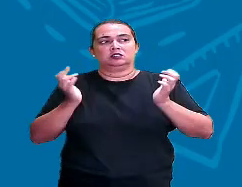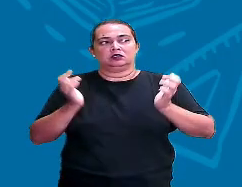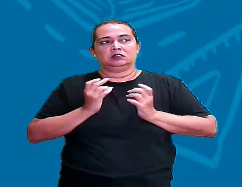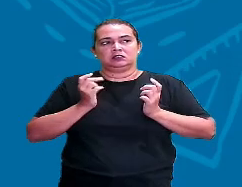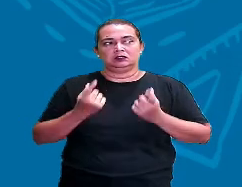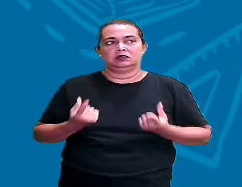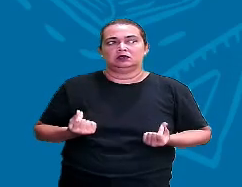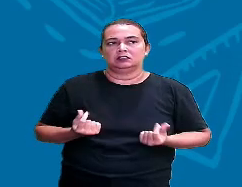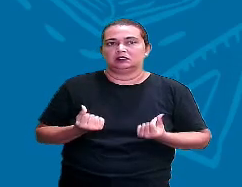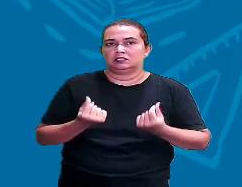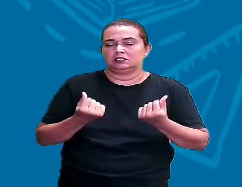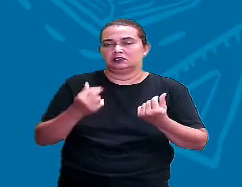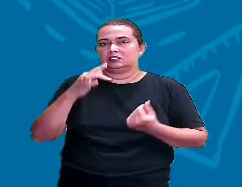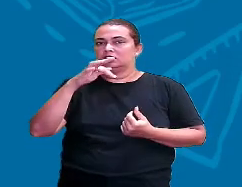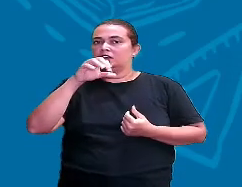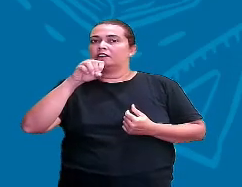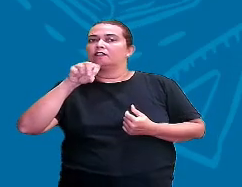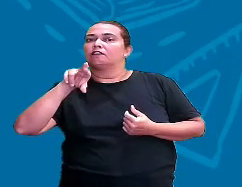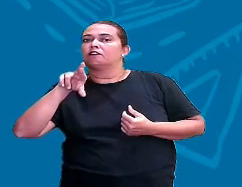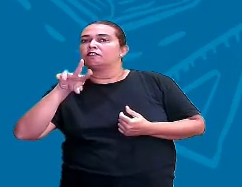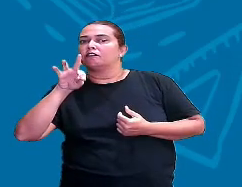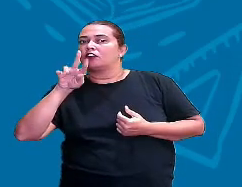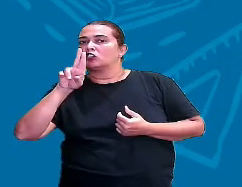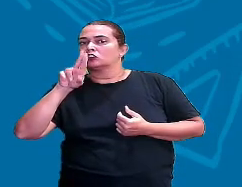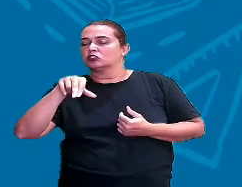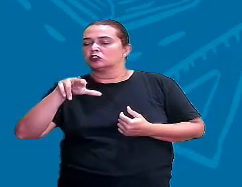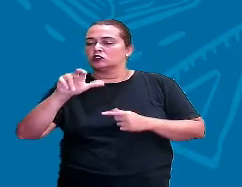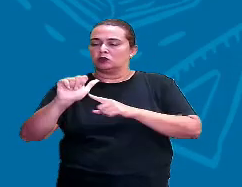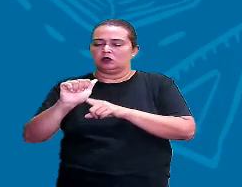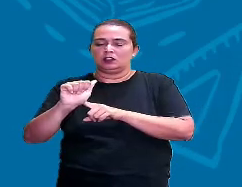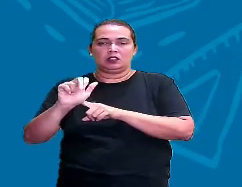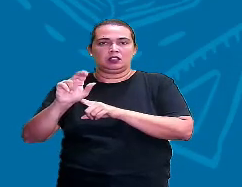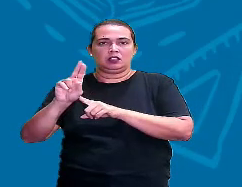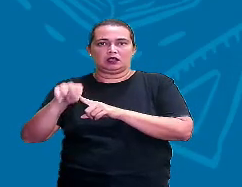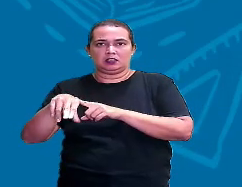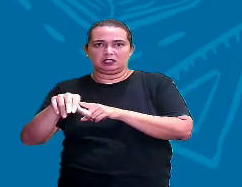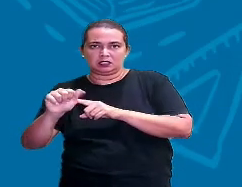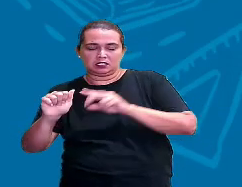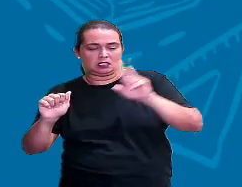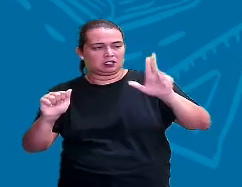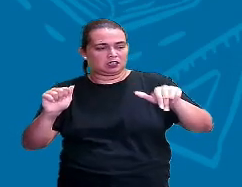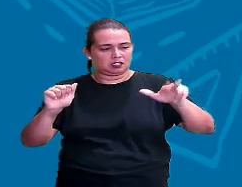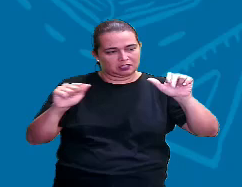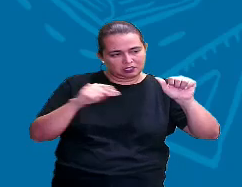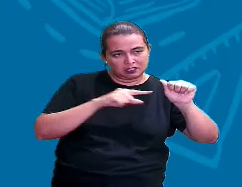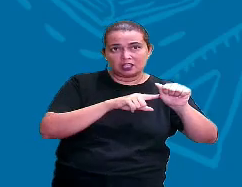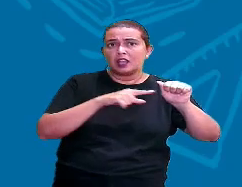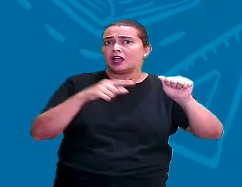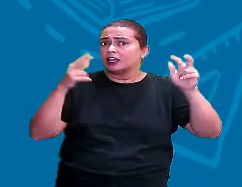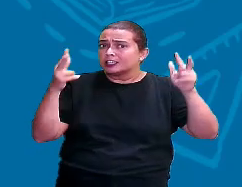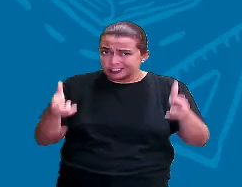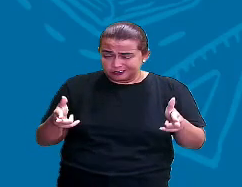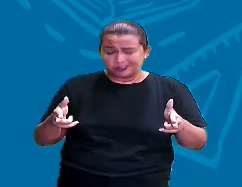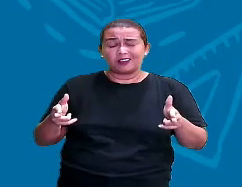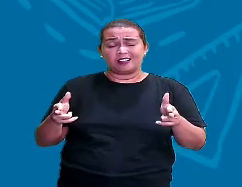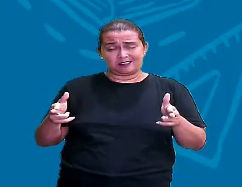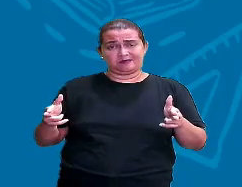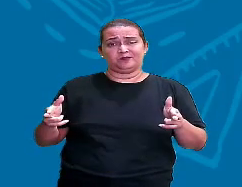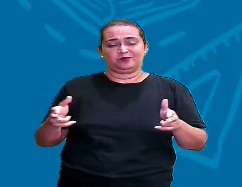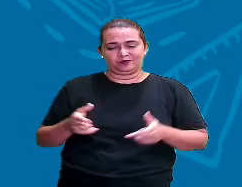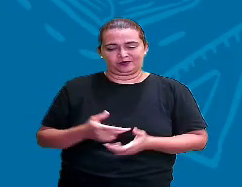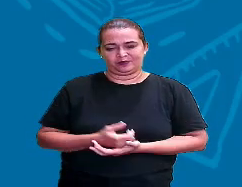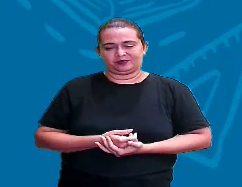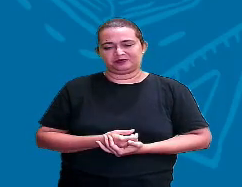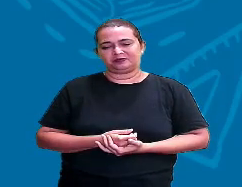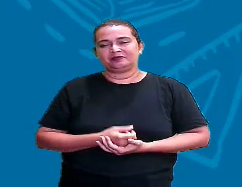Fortuna. O final das palavras não tem o mesmo sonzinho? Suassuna e Fortuna. Não é?